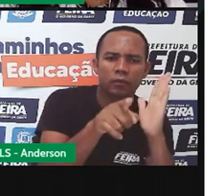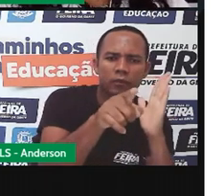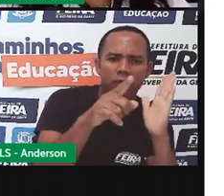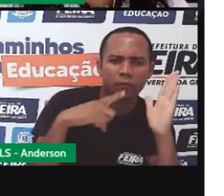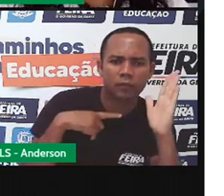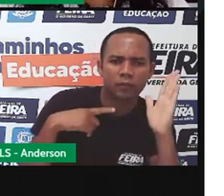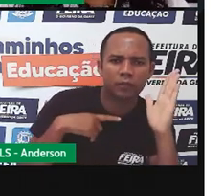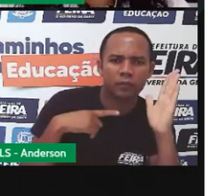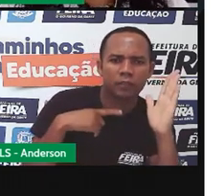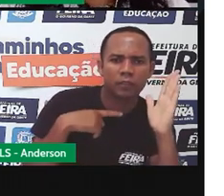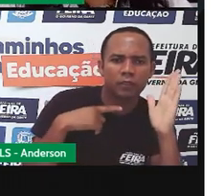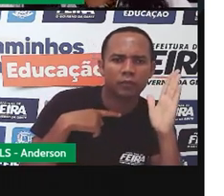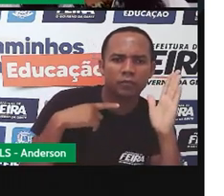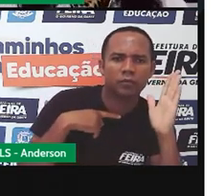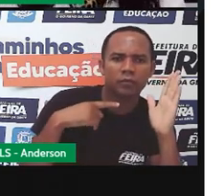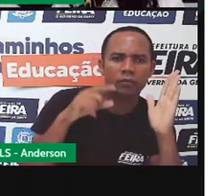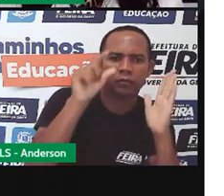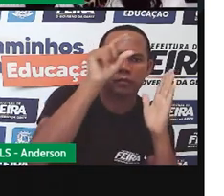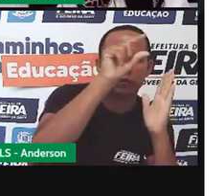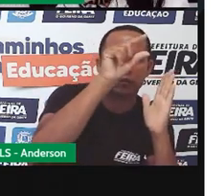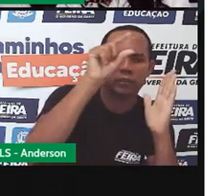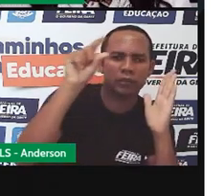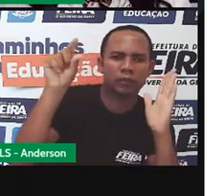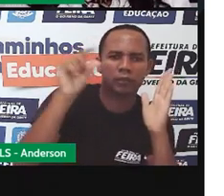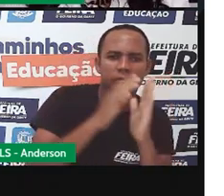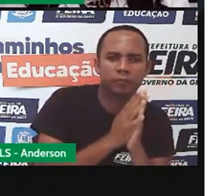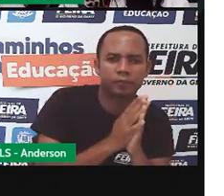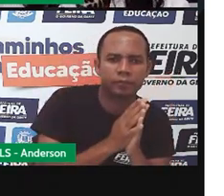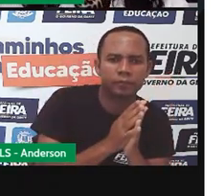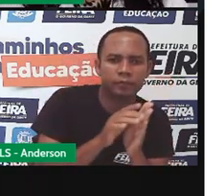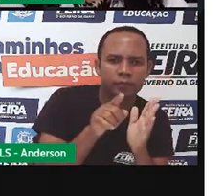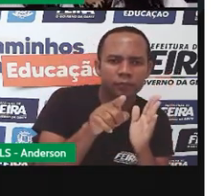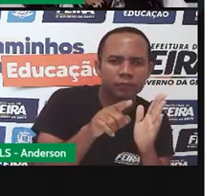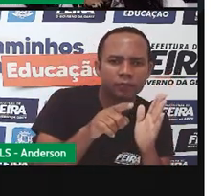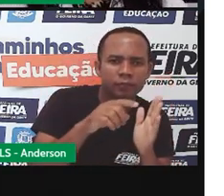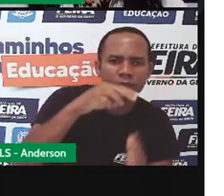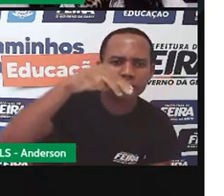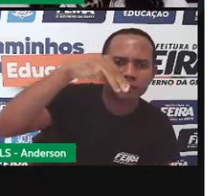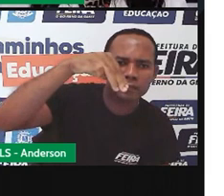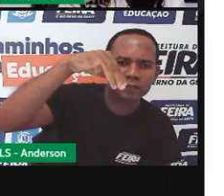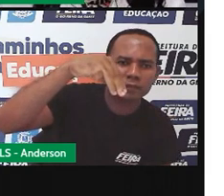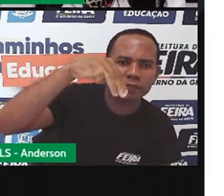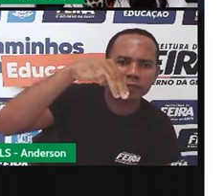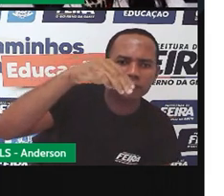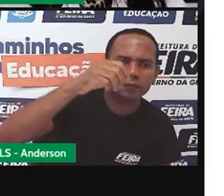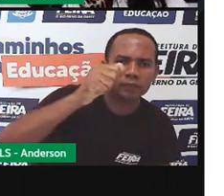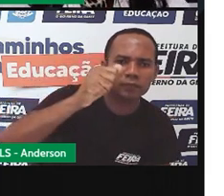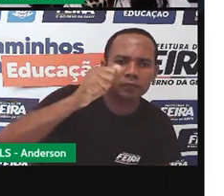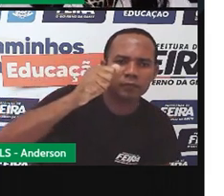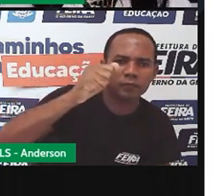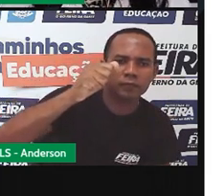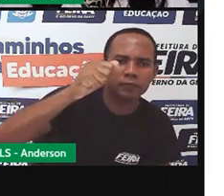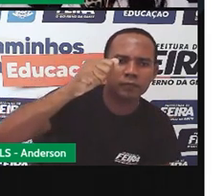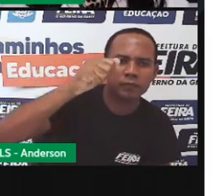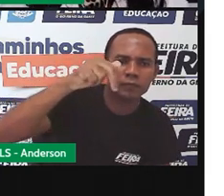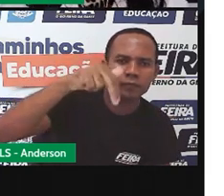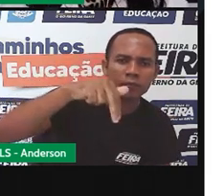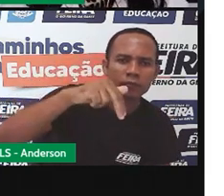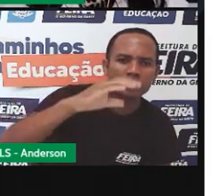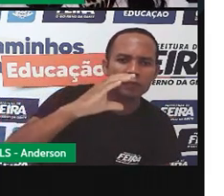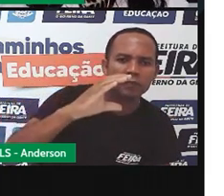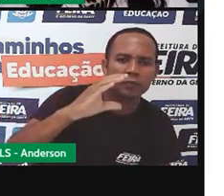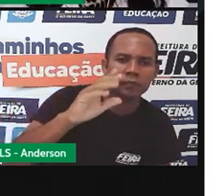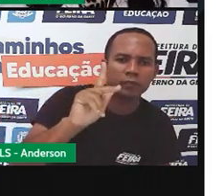contidas no cabeçalho. A manchete. A manchete é a notícia principal do